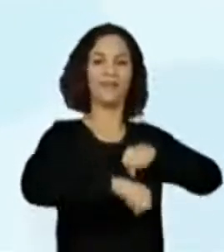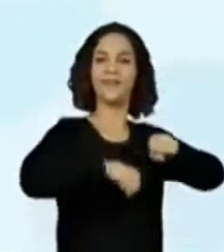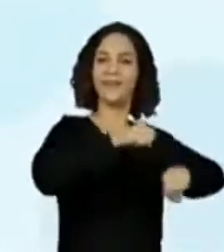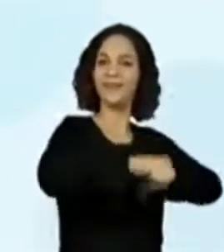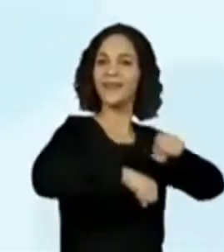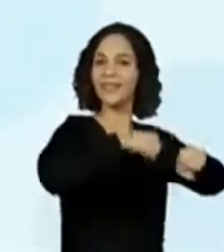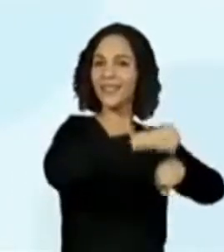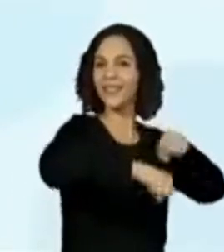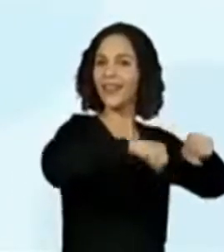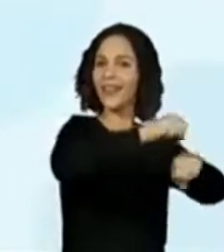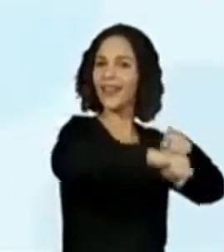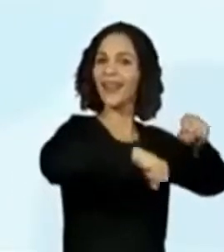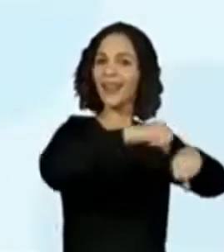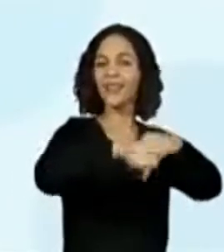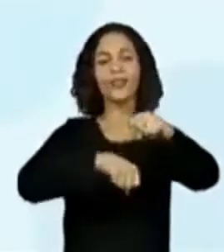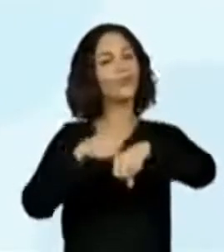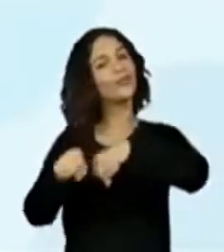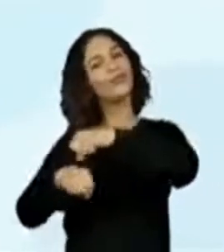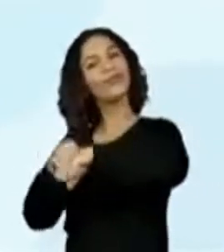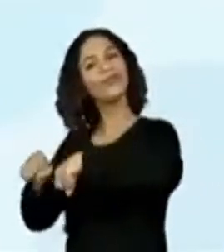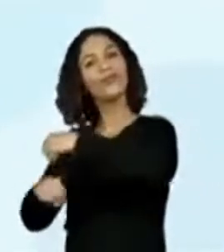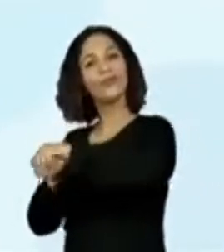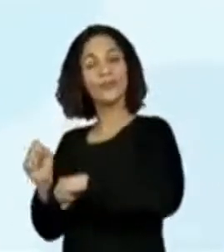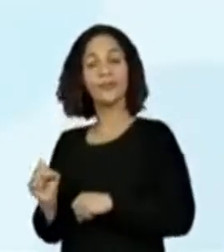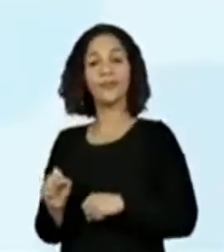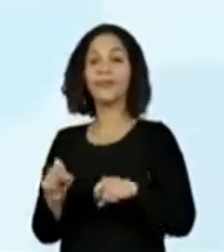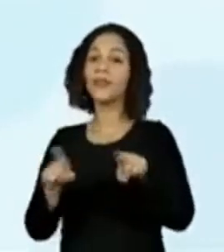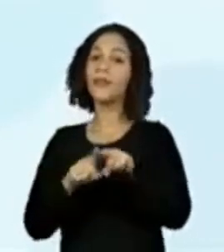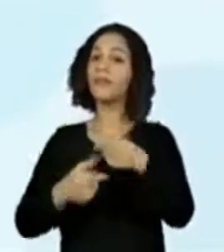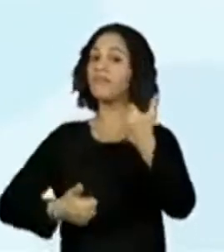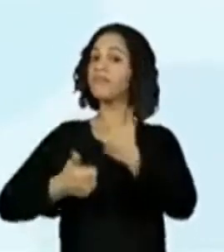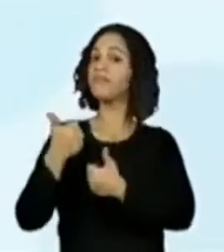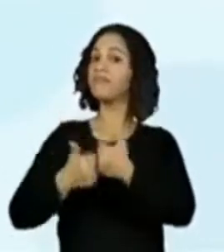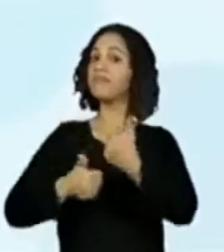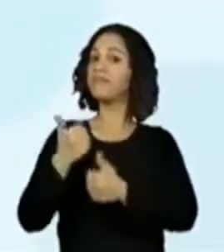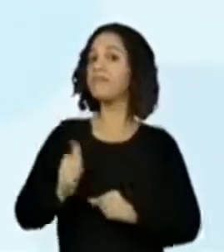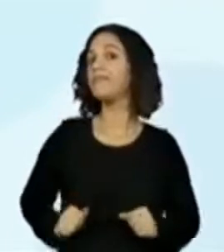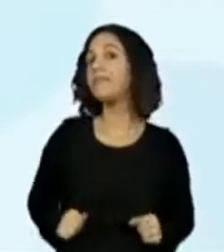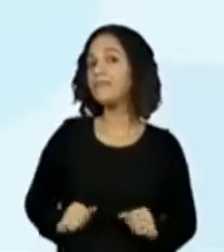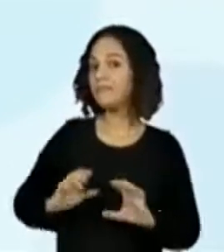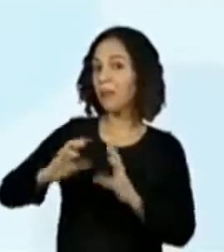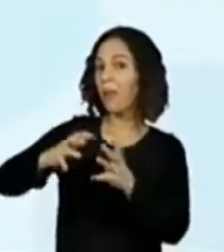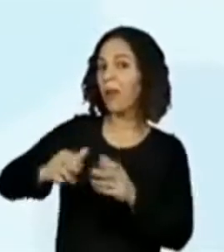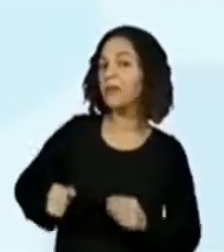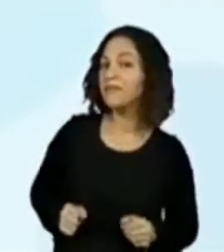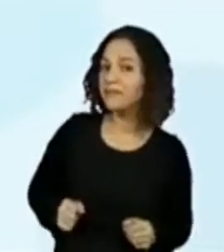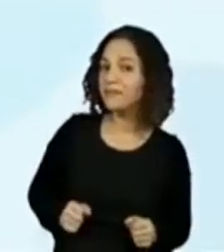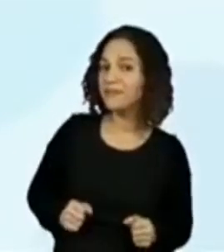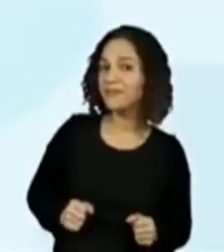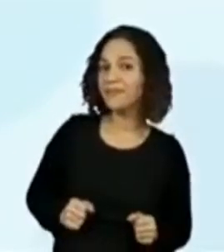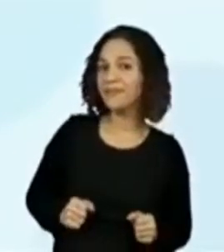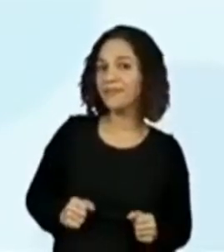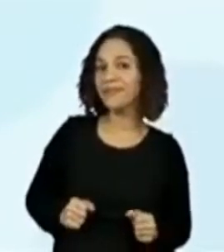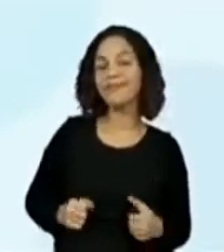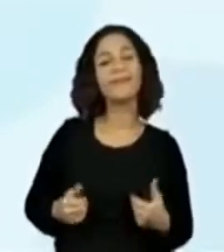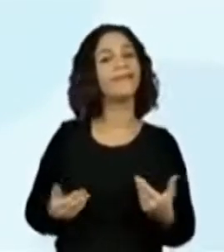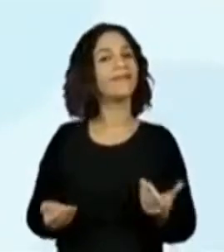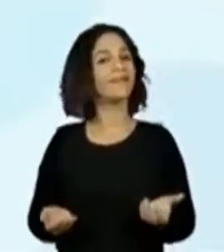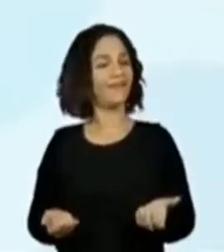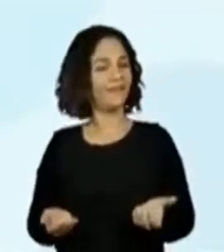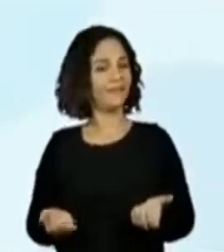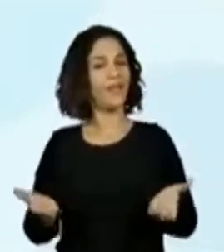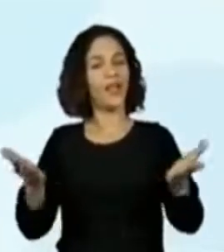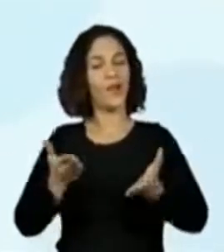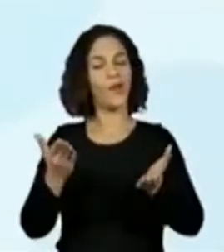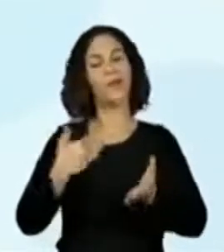bicicleta e jogamos bola. Quero ver aqui no